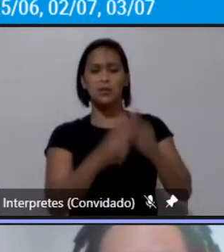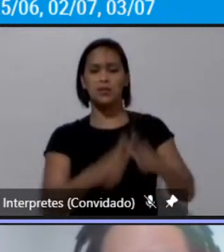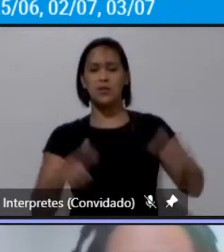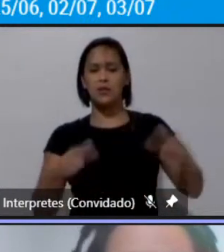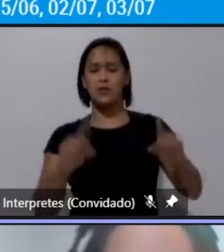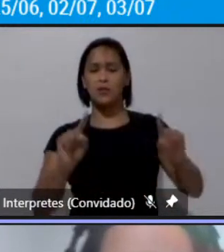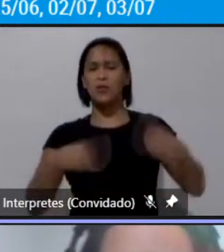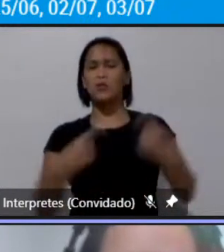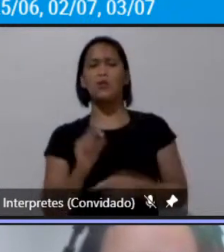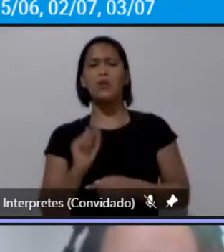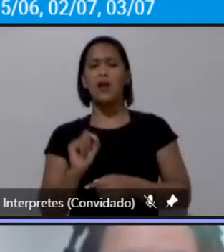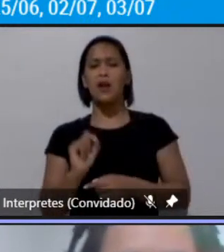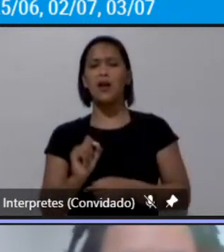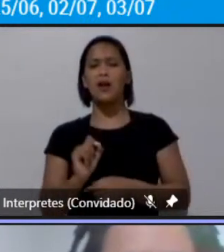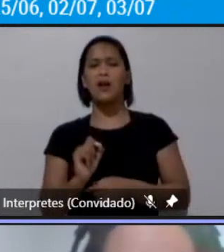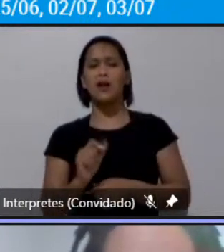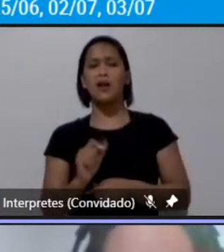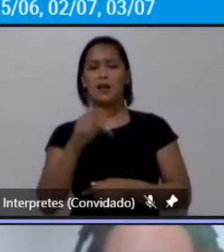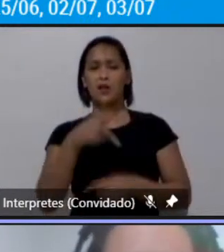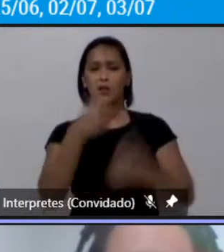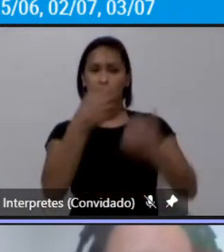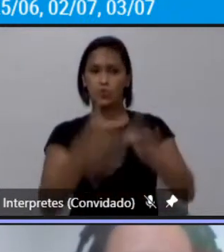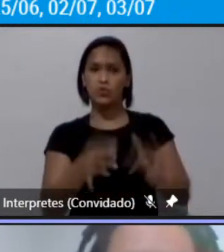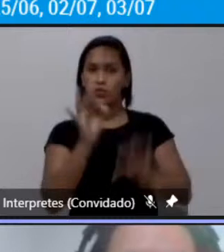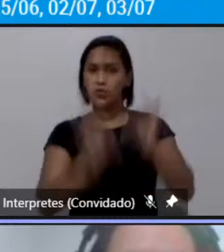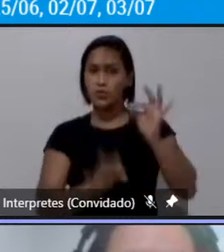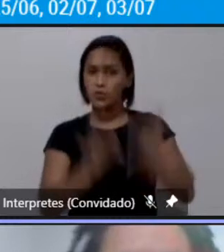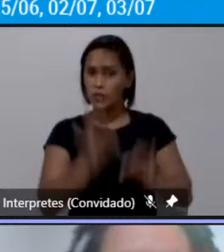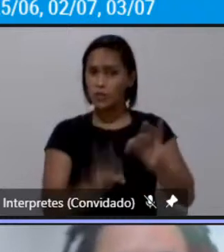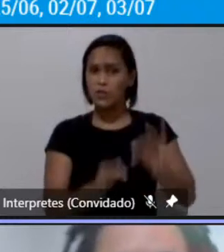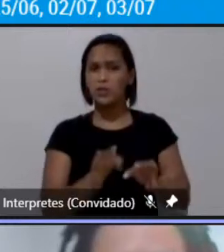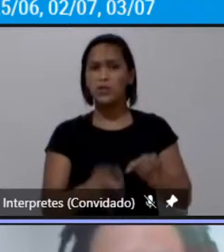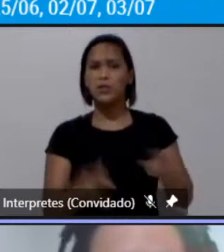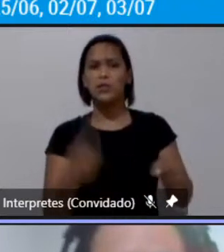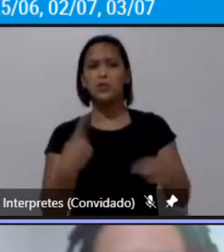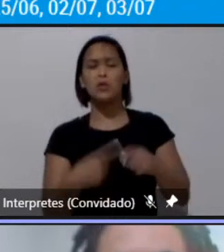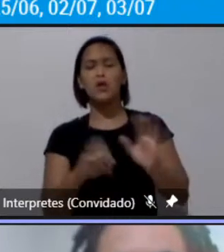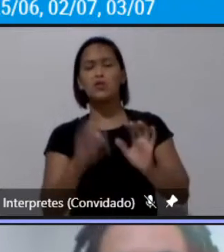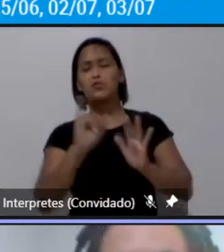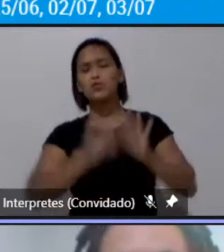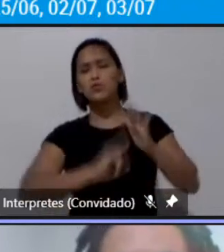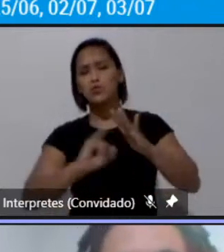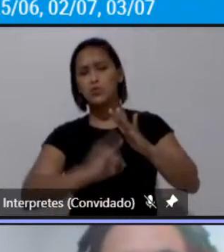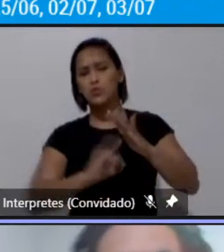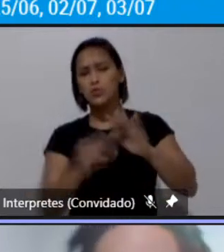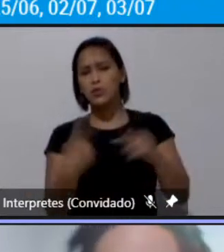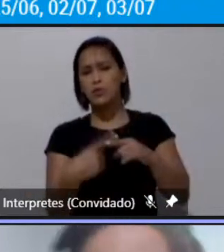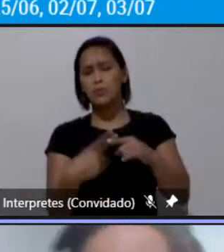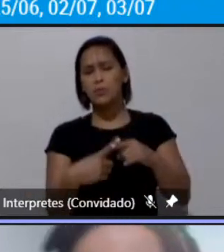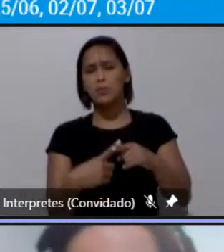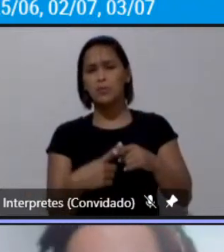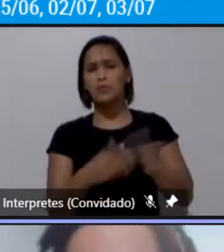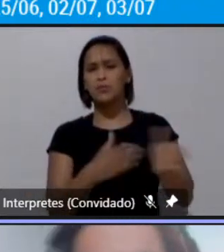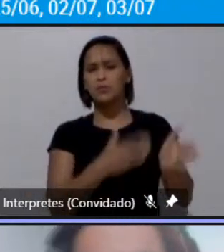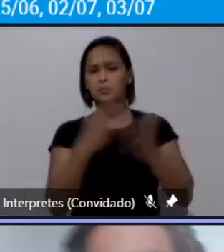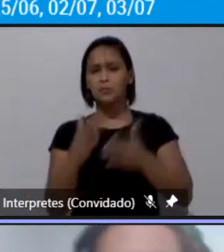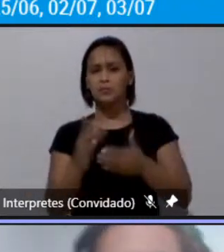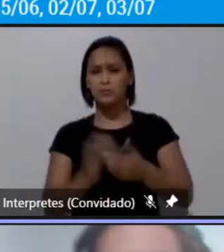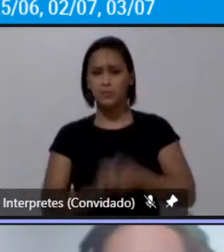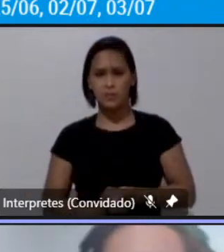é o nosso arcabouço jurídico nosso arcabouço institucional por que pode passar Daniel